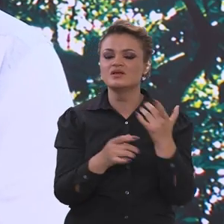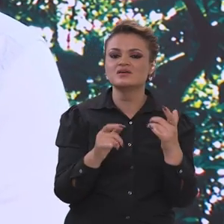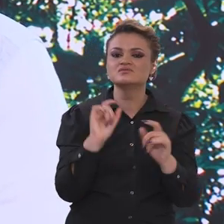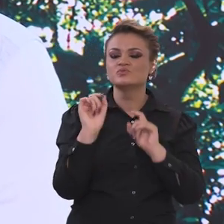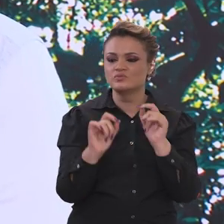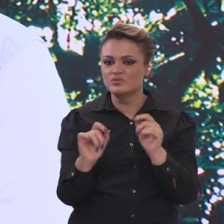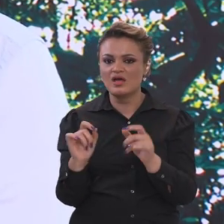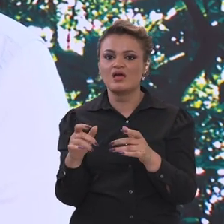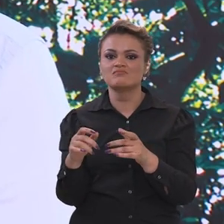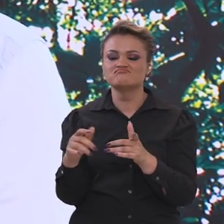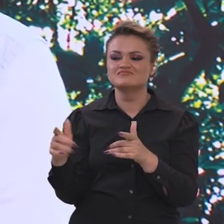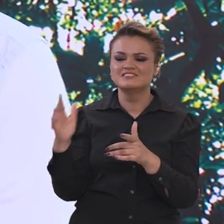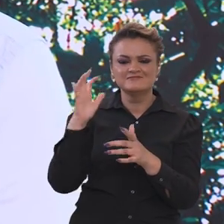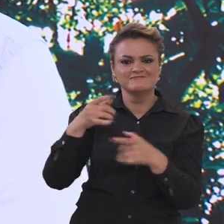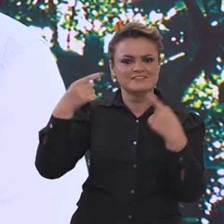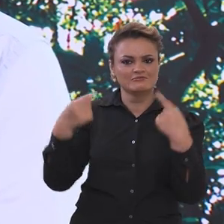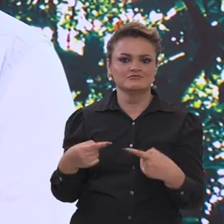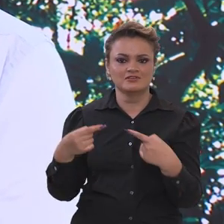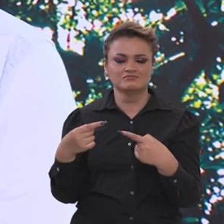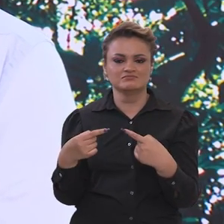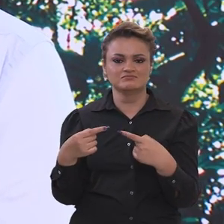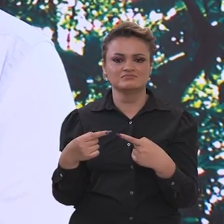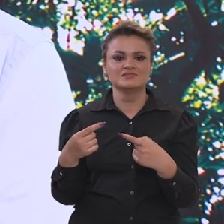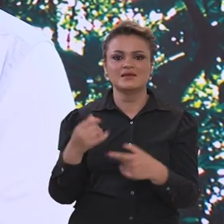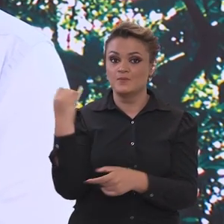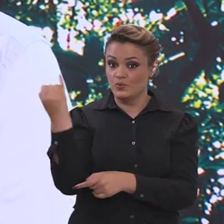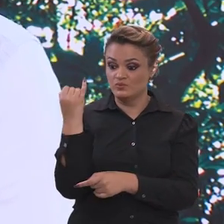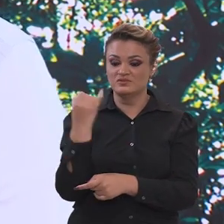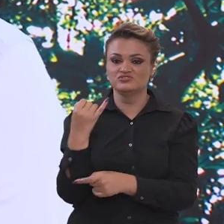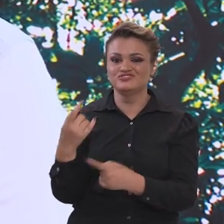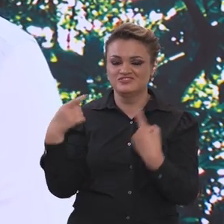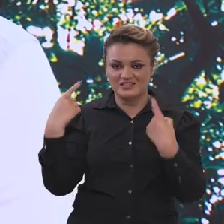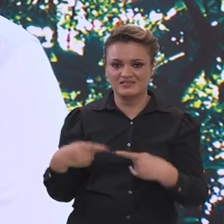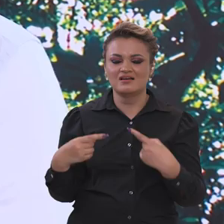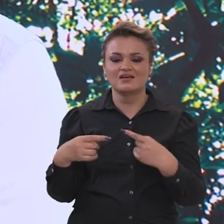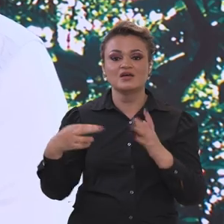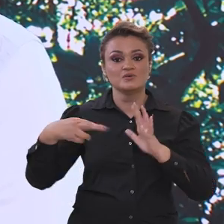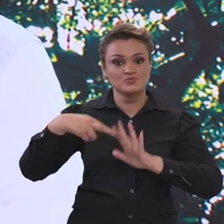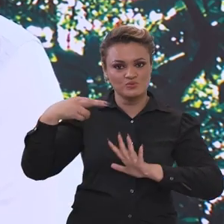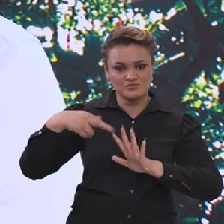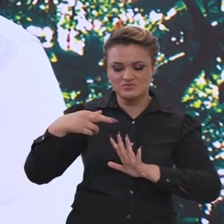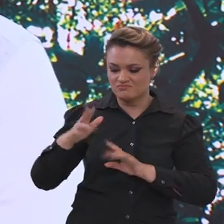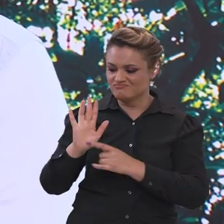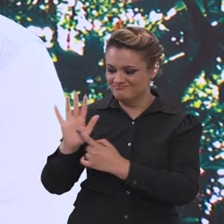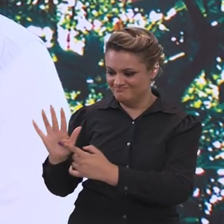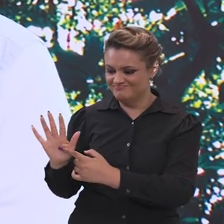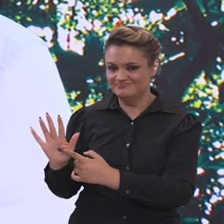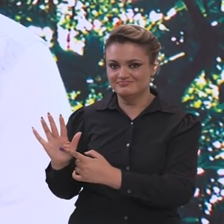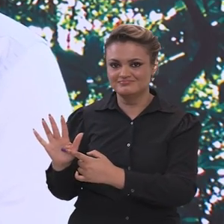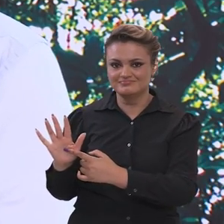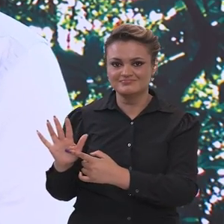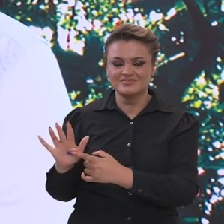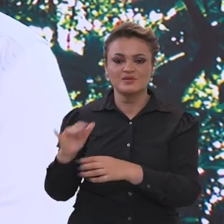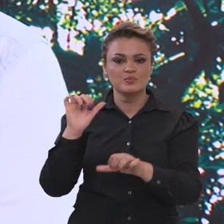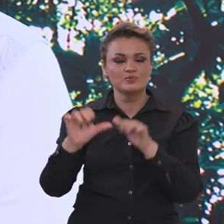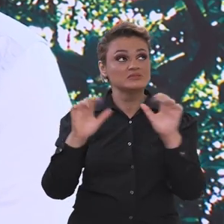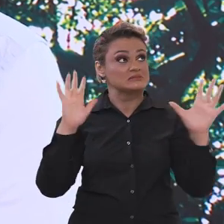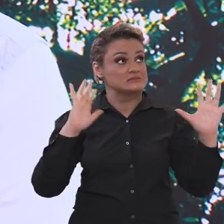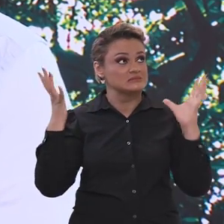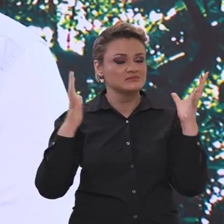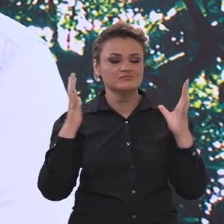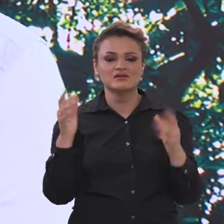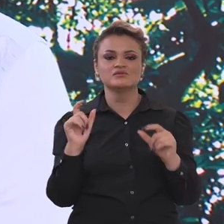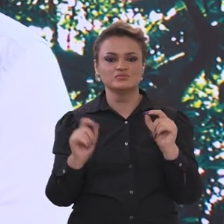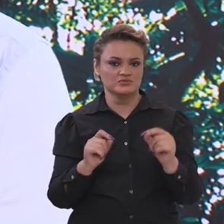a necessidade de enfrentar um problema fundamental, a resolução dele para o mundo, que são as